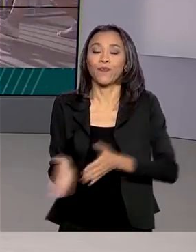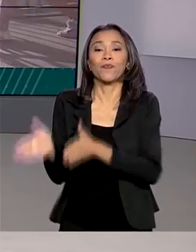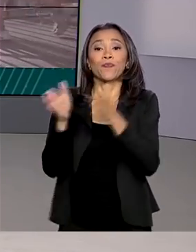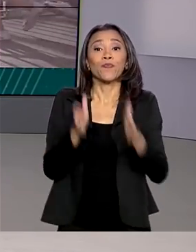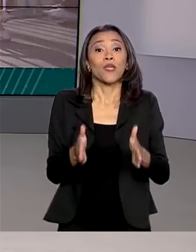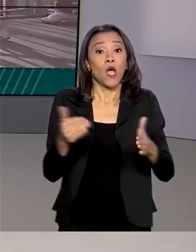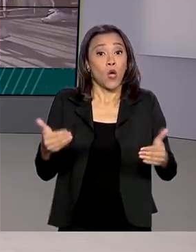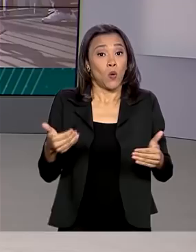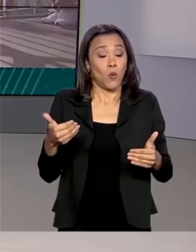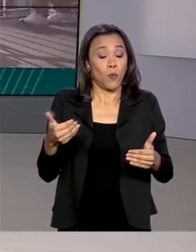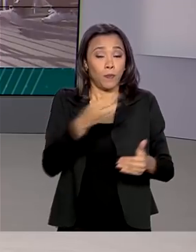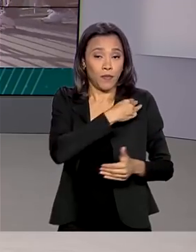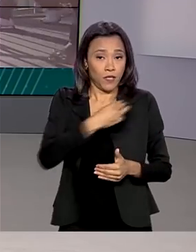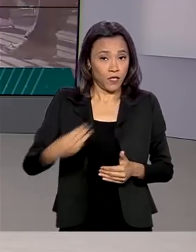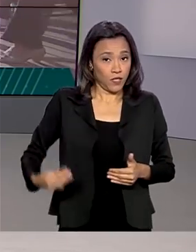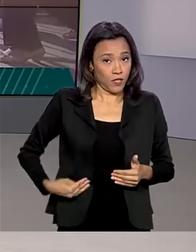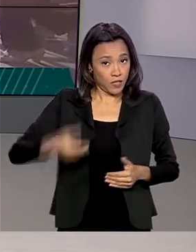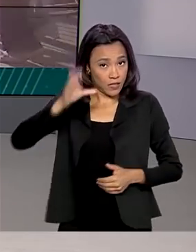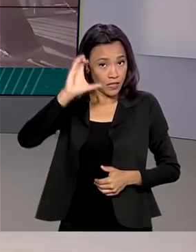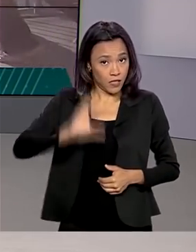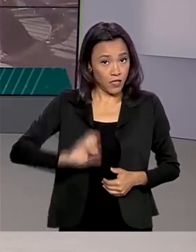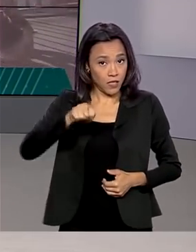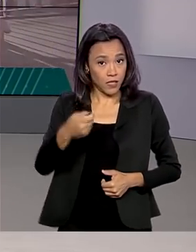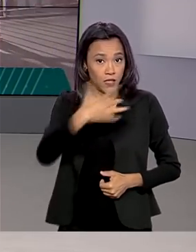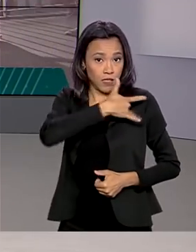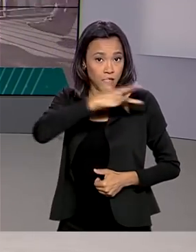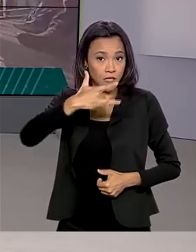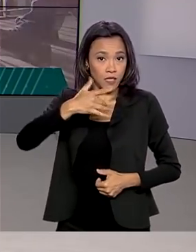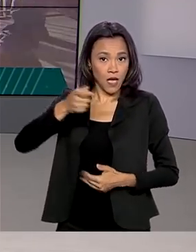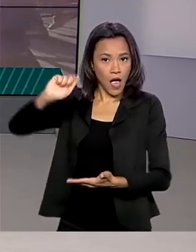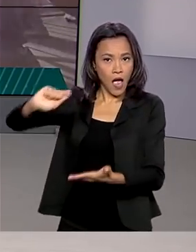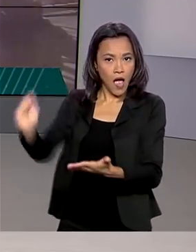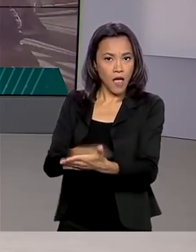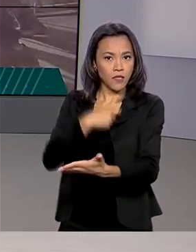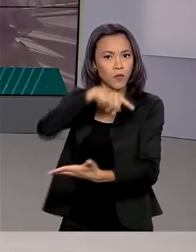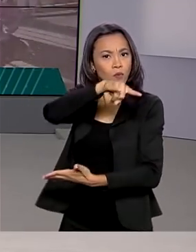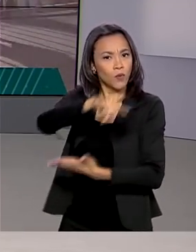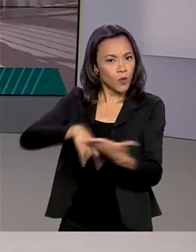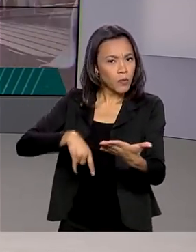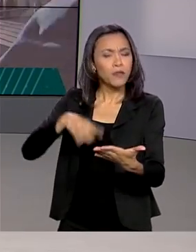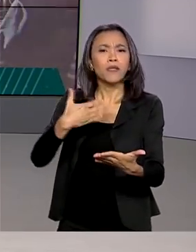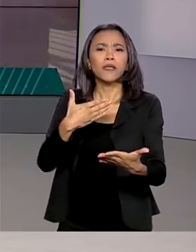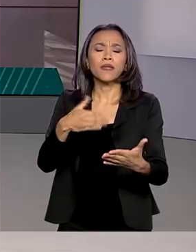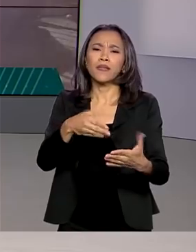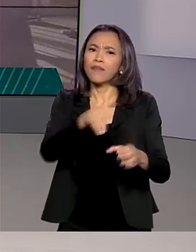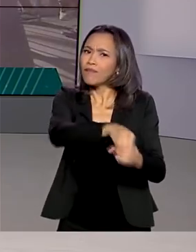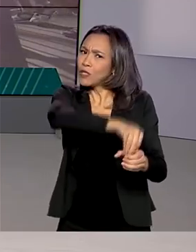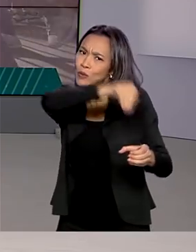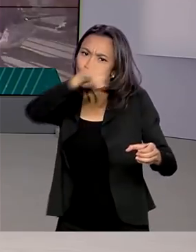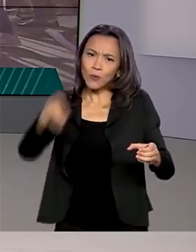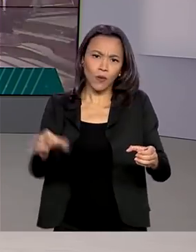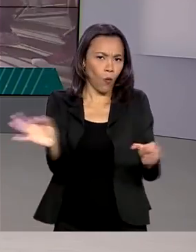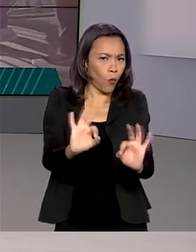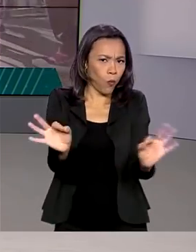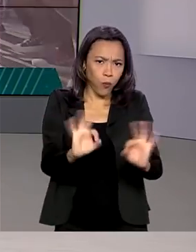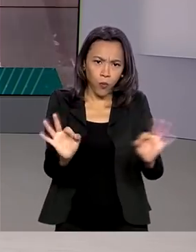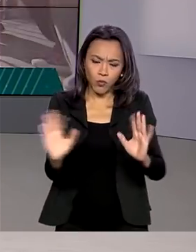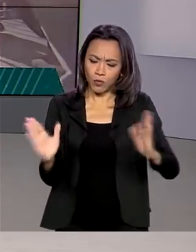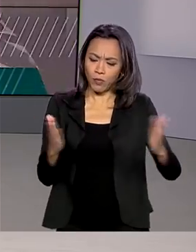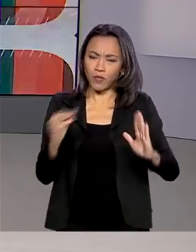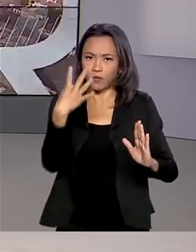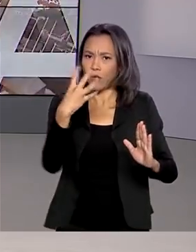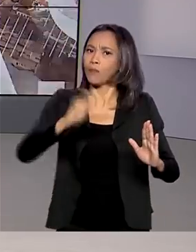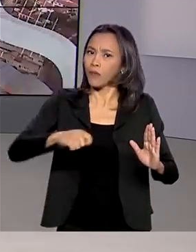Onyx Lorenzoni, também assinou uma portaria que impede a exclusão de beneficiários do programa pelos próximos quatro